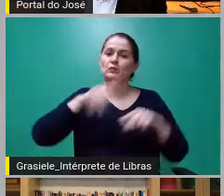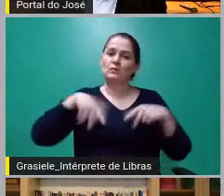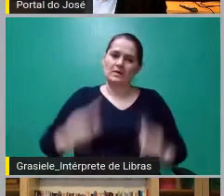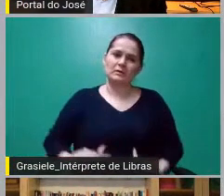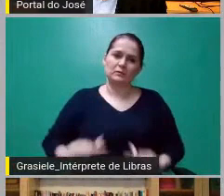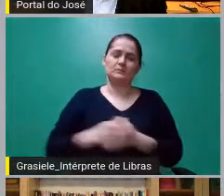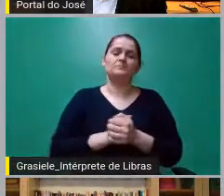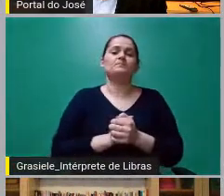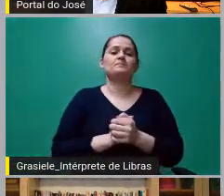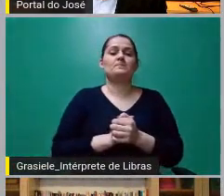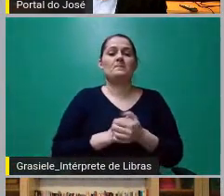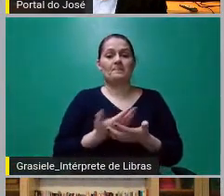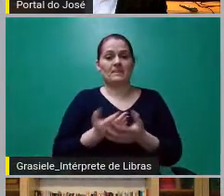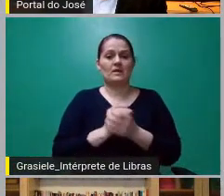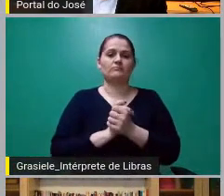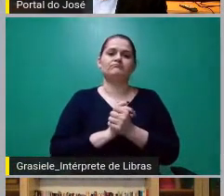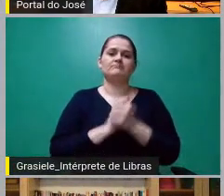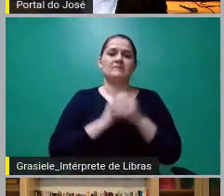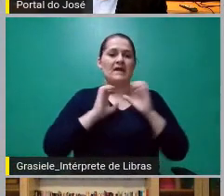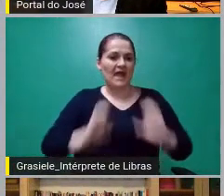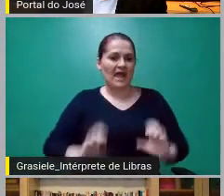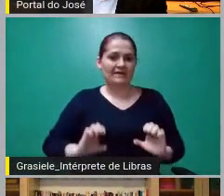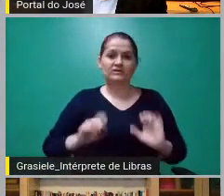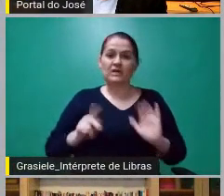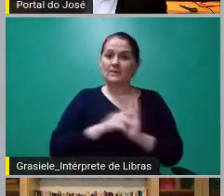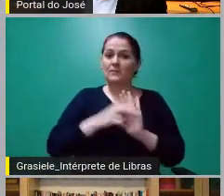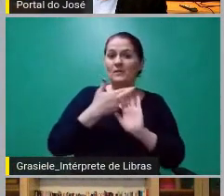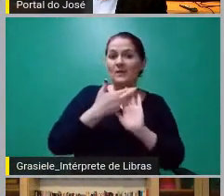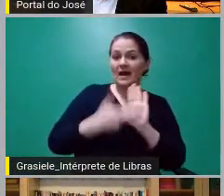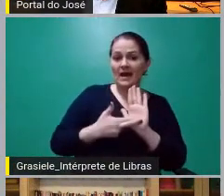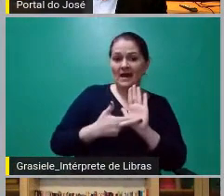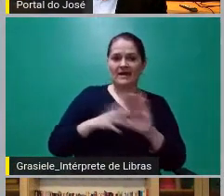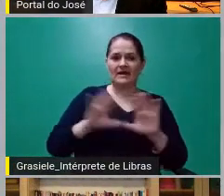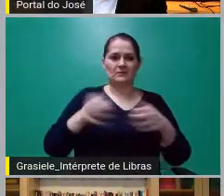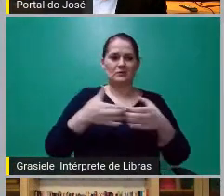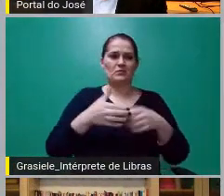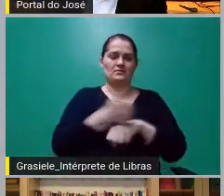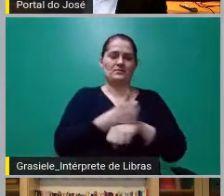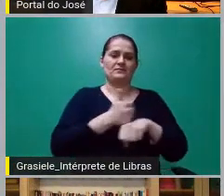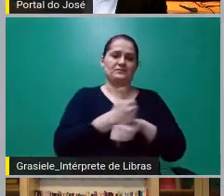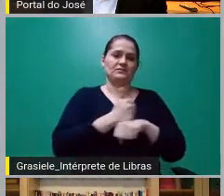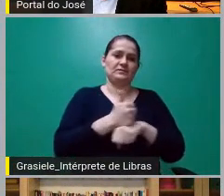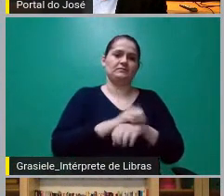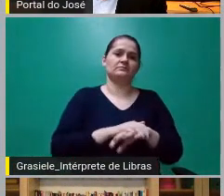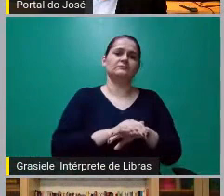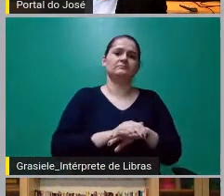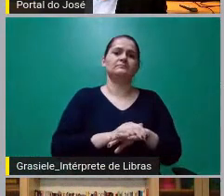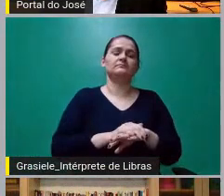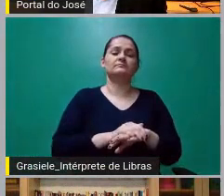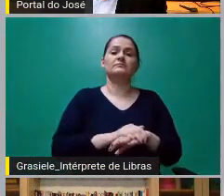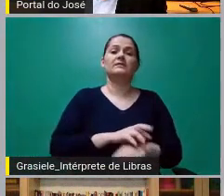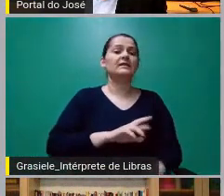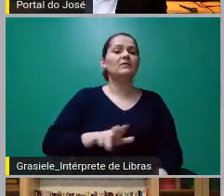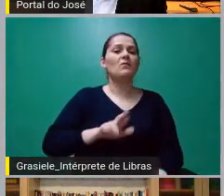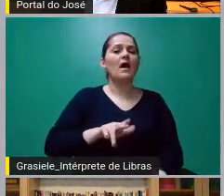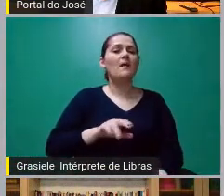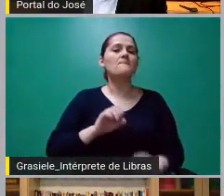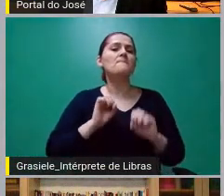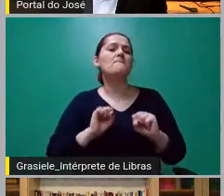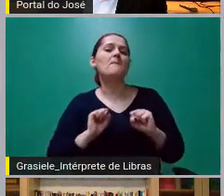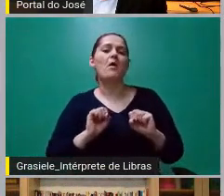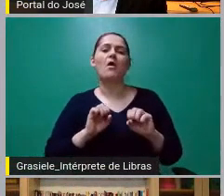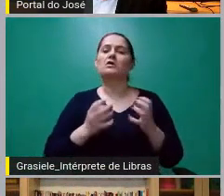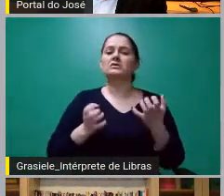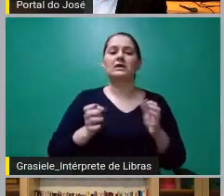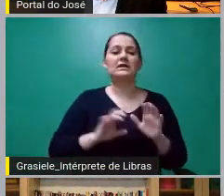categoria, ele contempla isso aqui, não como uma faculdade, o jornalista pode combater o arbítrio, não, ele impõe isso como uma obrigação